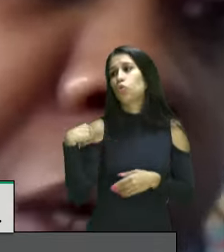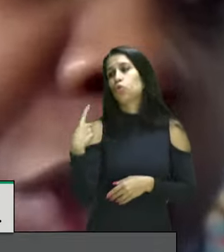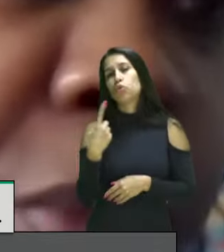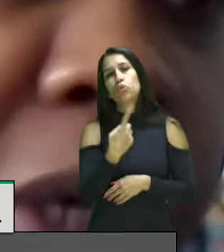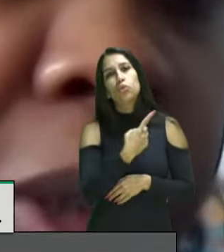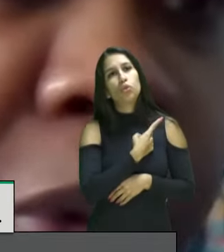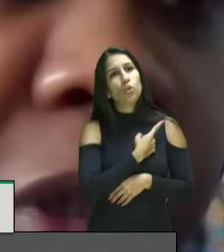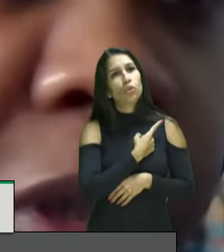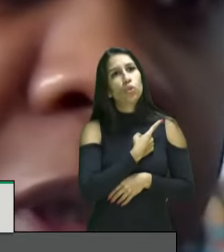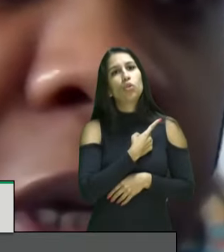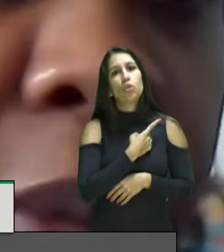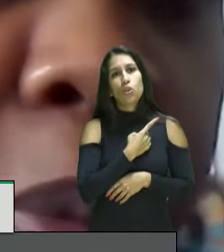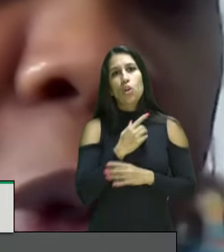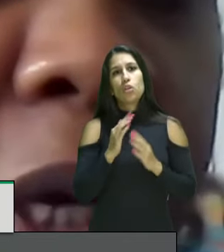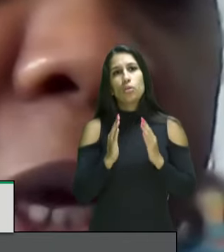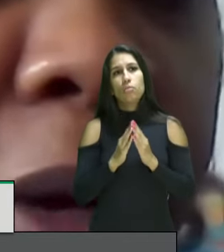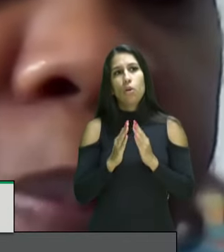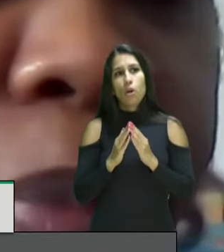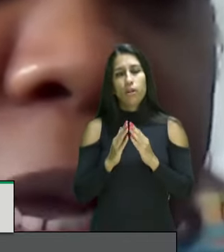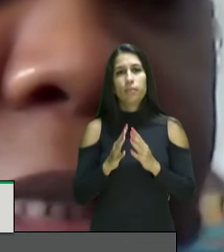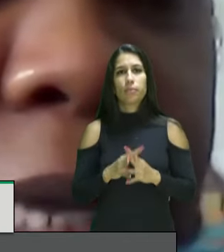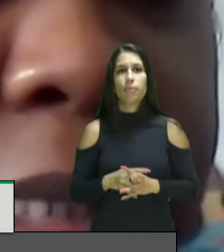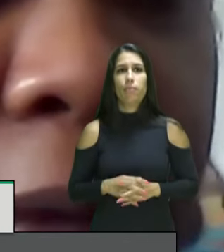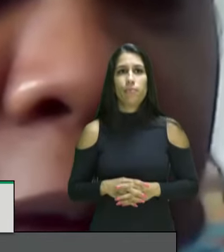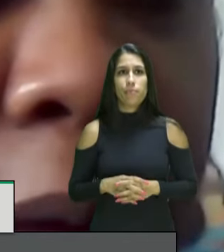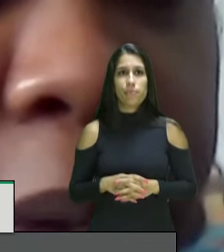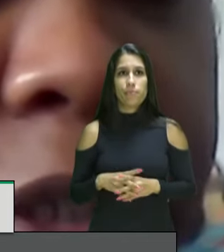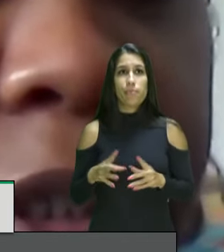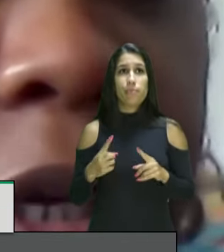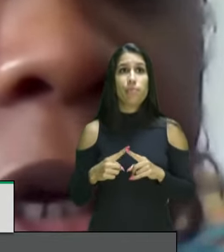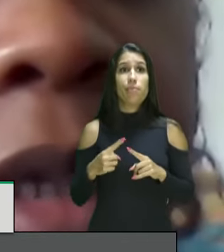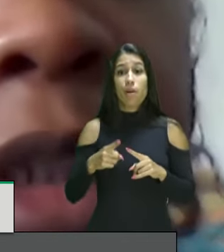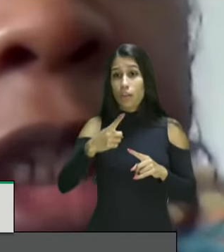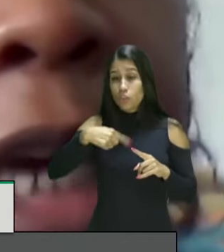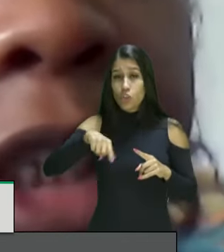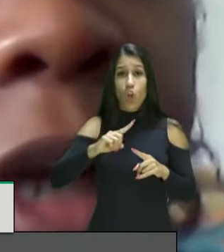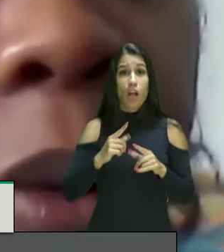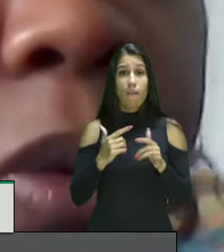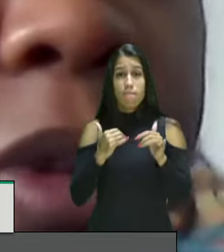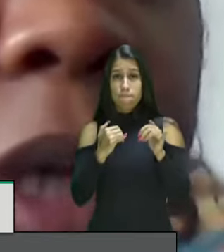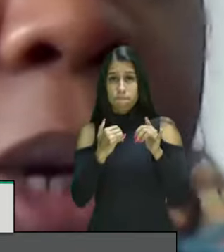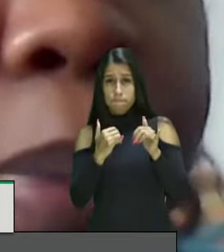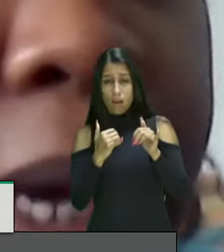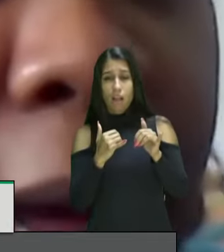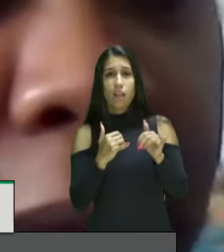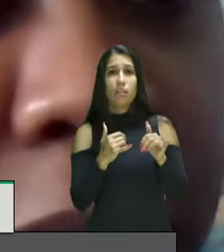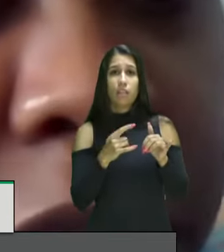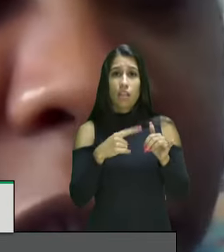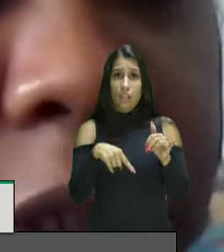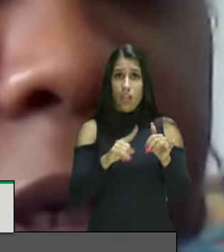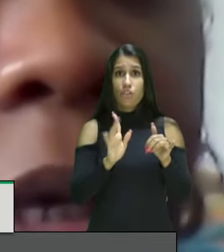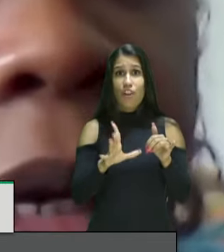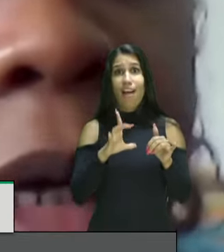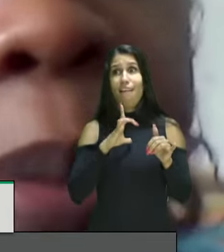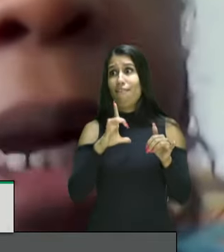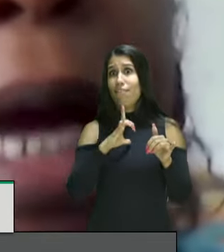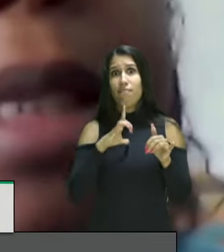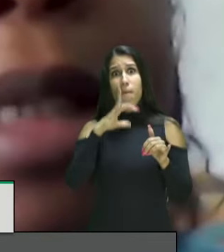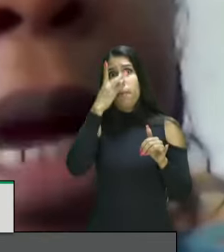toda nós moramos porque essas armas já estão são liberadas